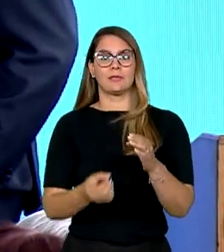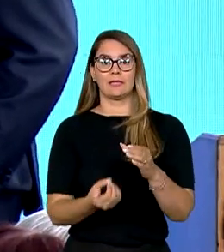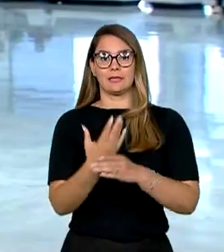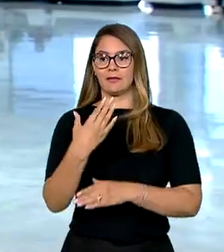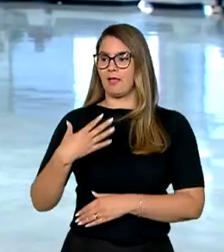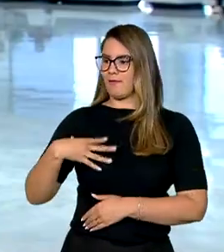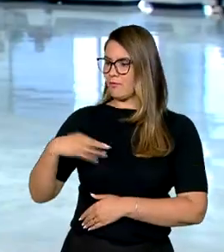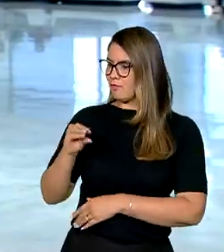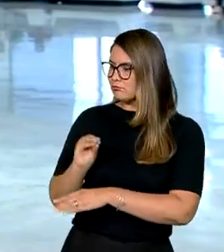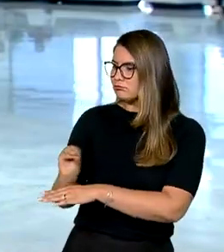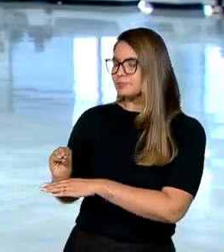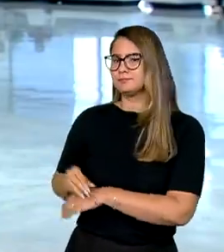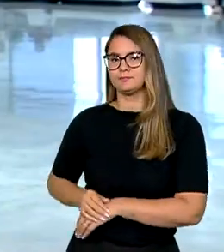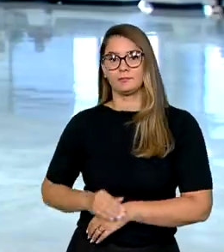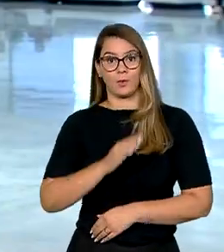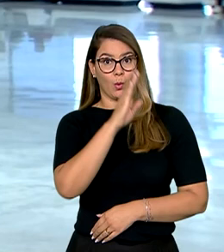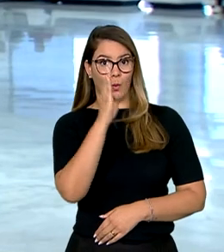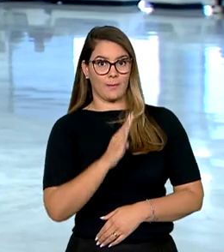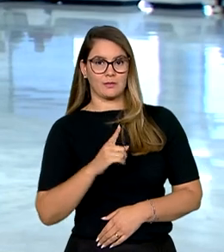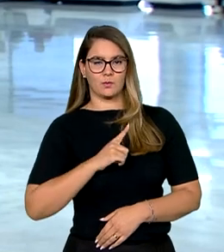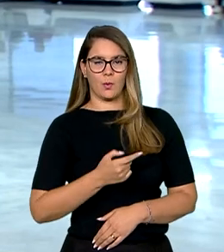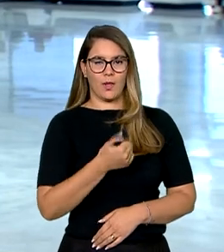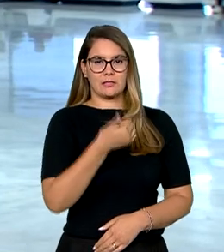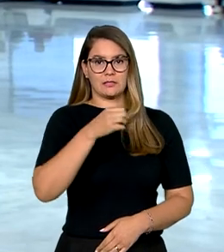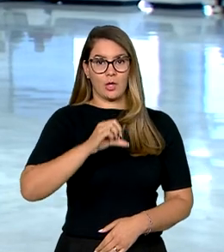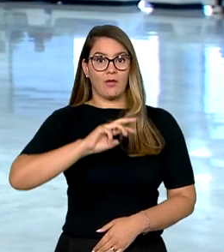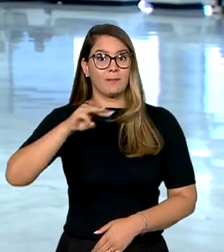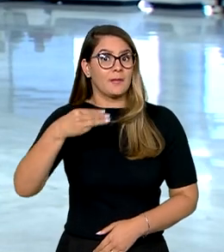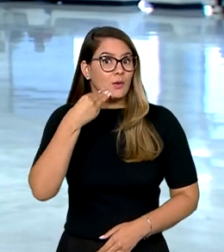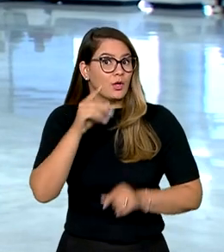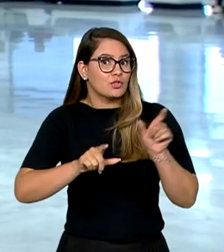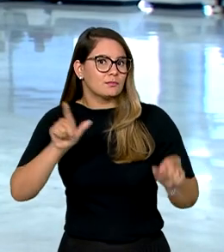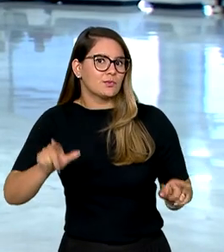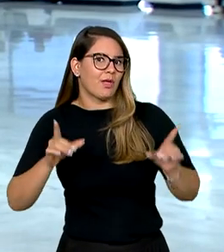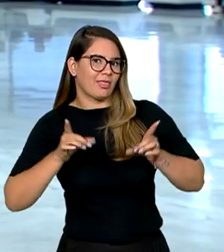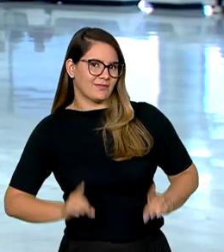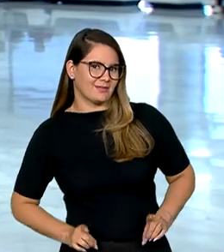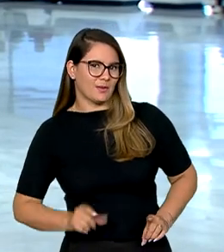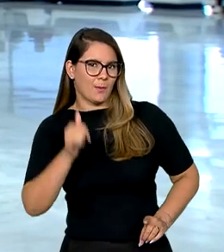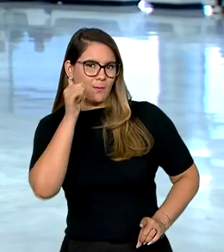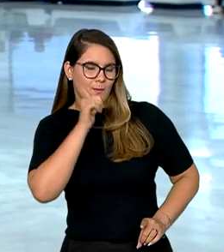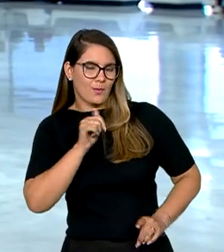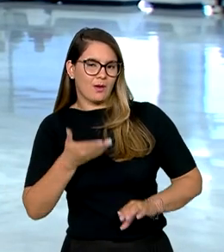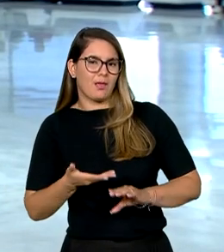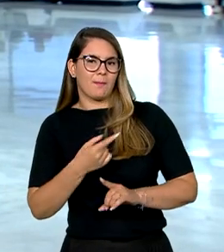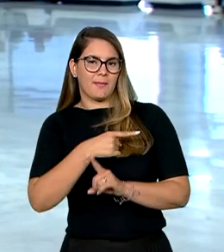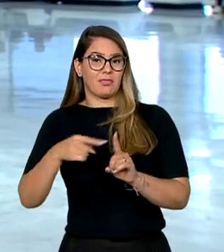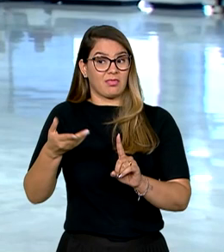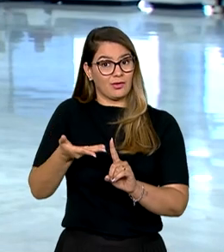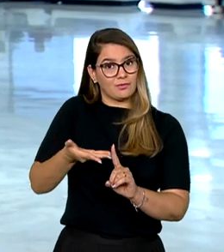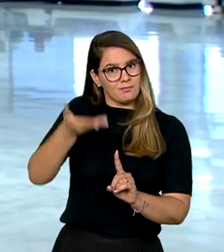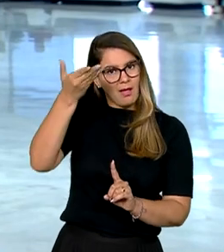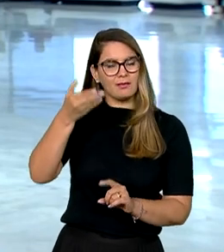meus filhos. O Brasil tem quase 19 milhões de pessoas com deficiência. As mulheres representam mais da metade dessa